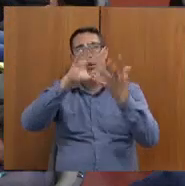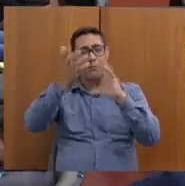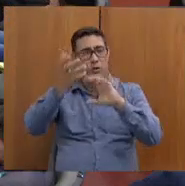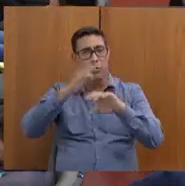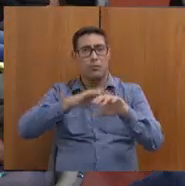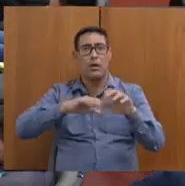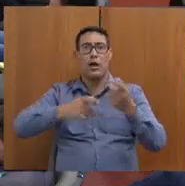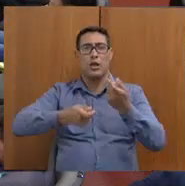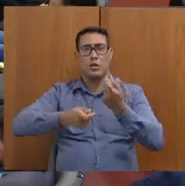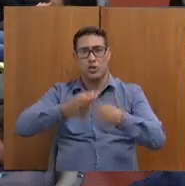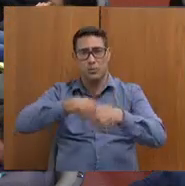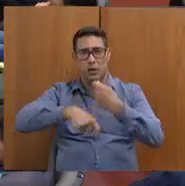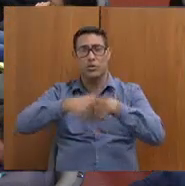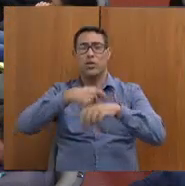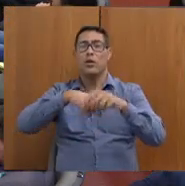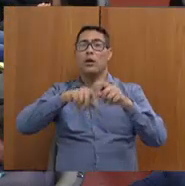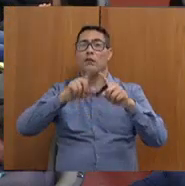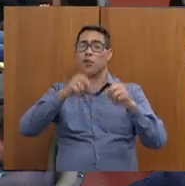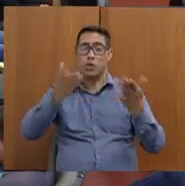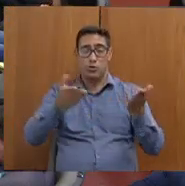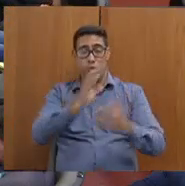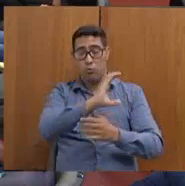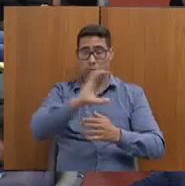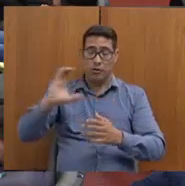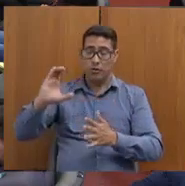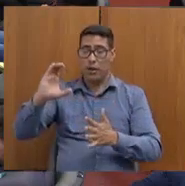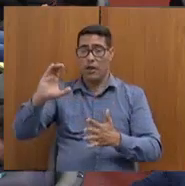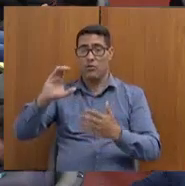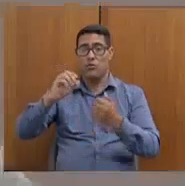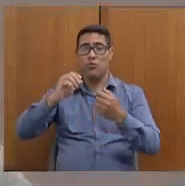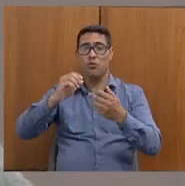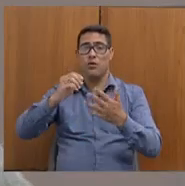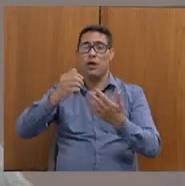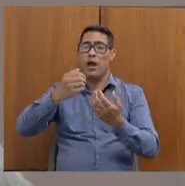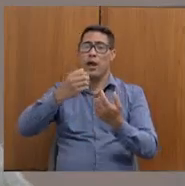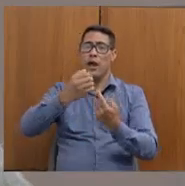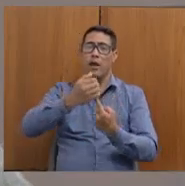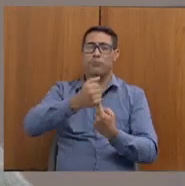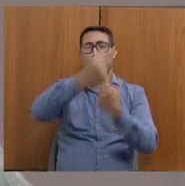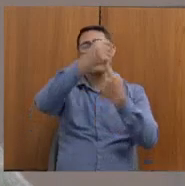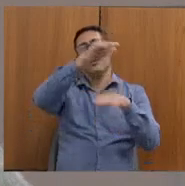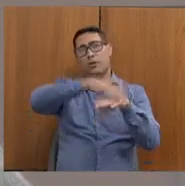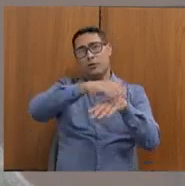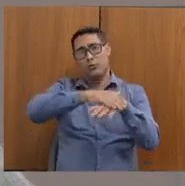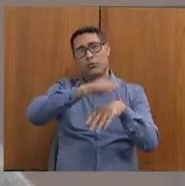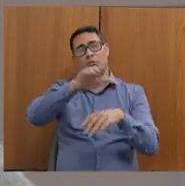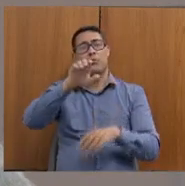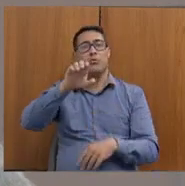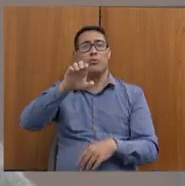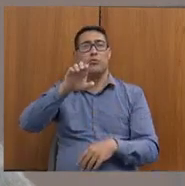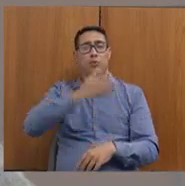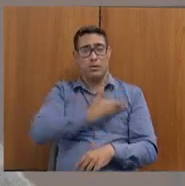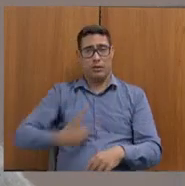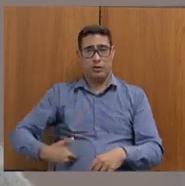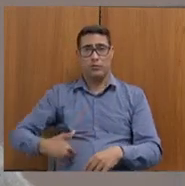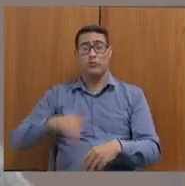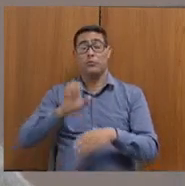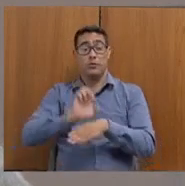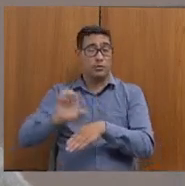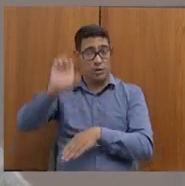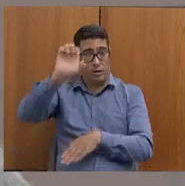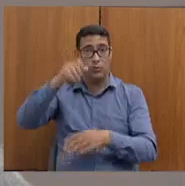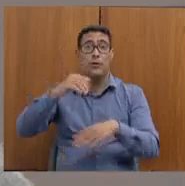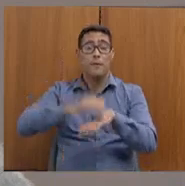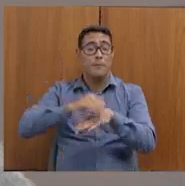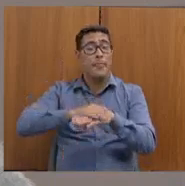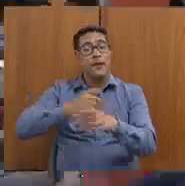conselho ao Estado. E há algum medo sobre a questão das vacâncias, da mudança também da administração do